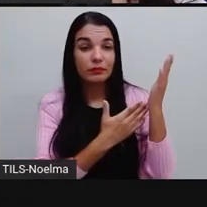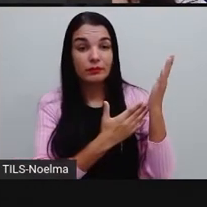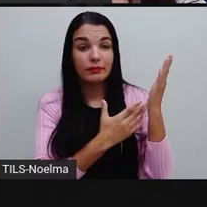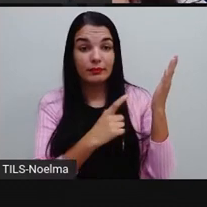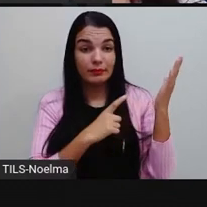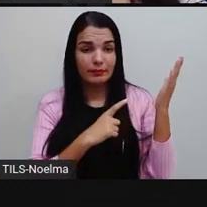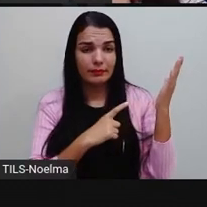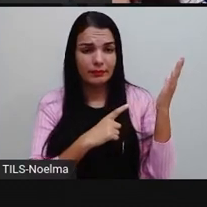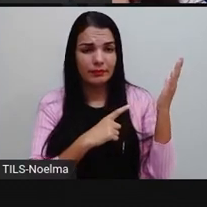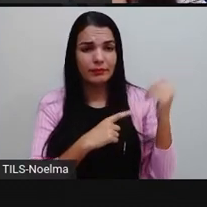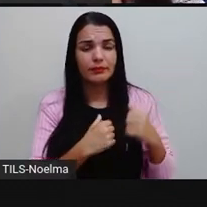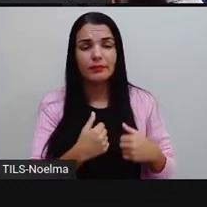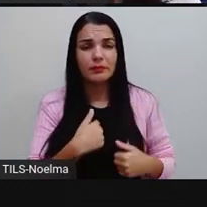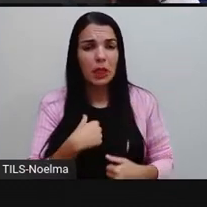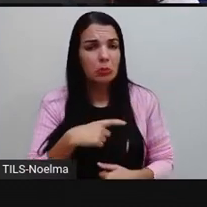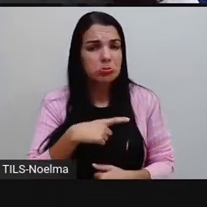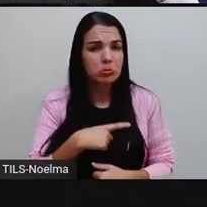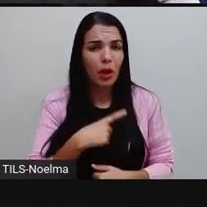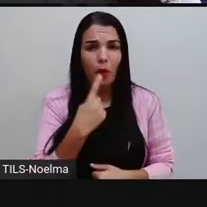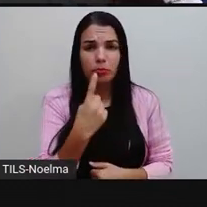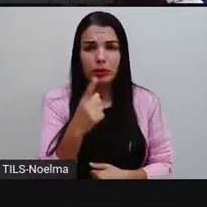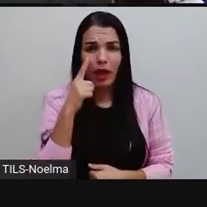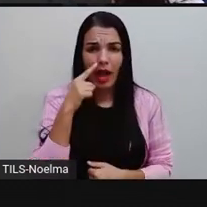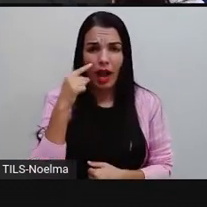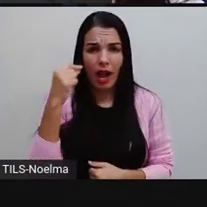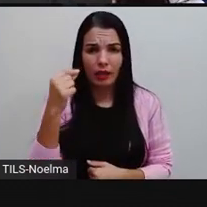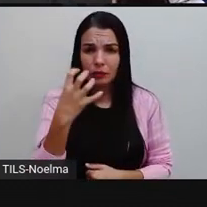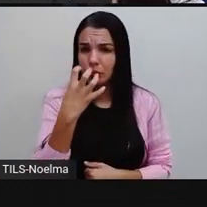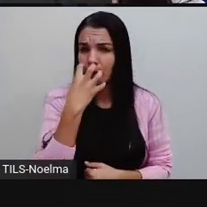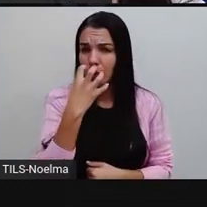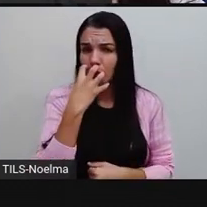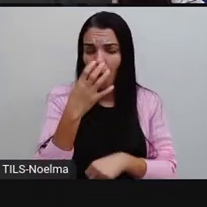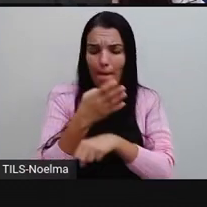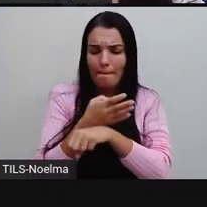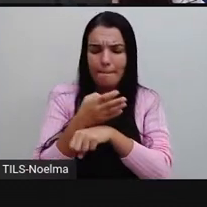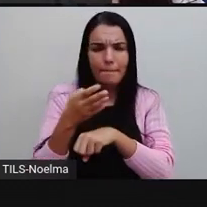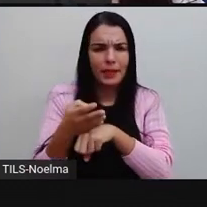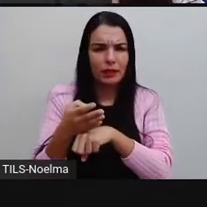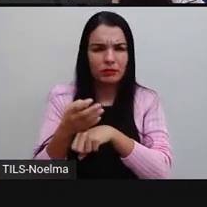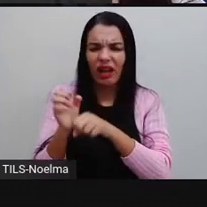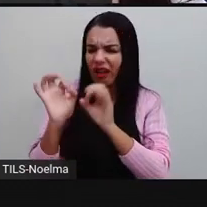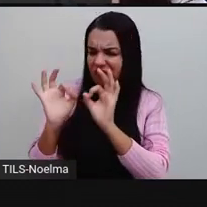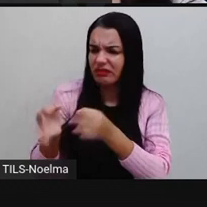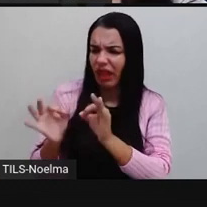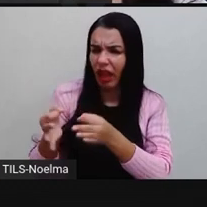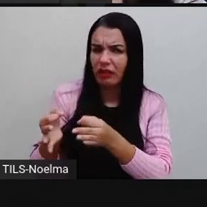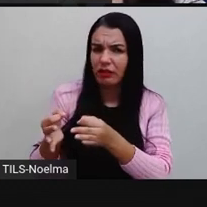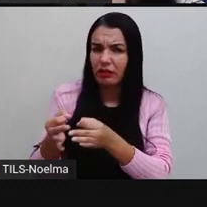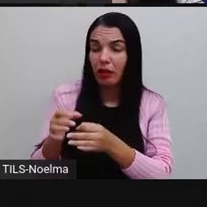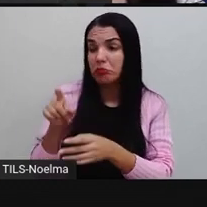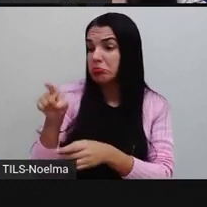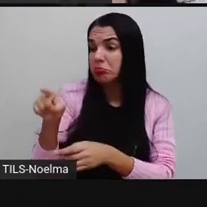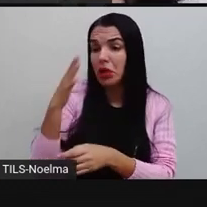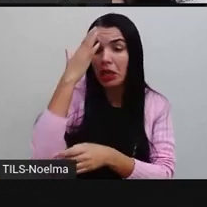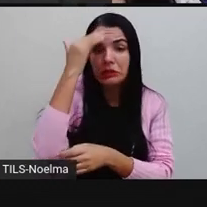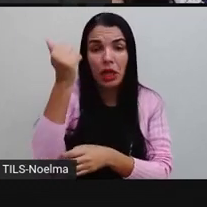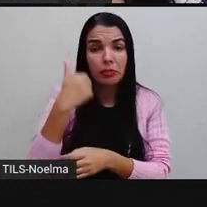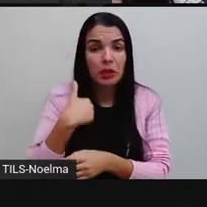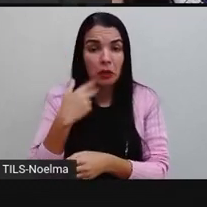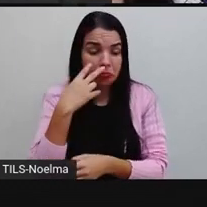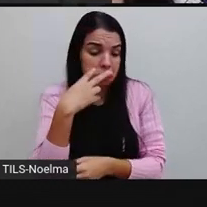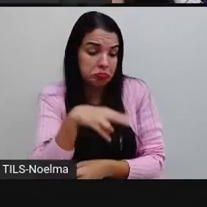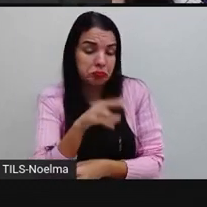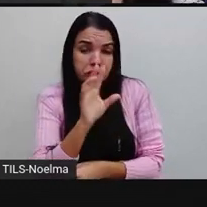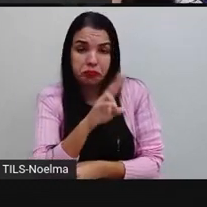Eu tenho um gato e um cachorro branco. Está certo? O senhor é quem sabe. Eu nunca